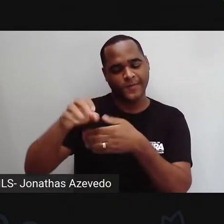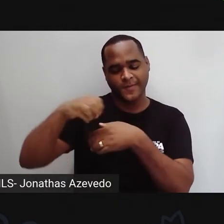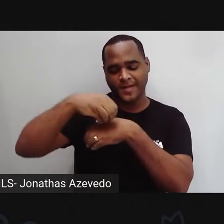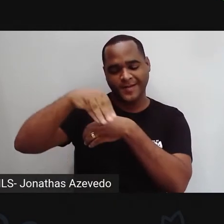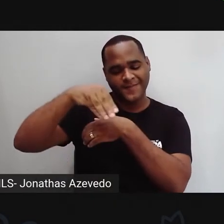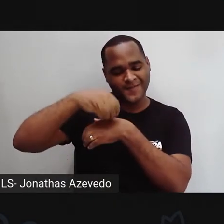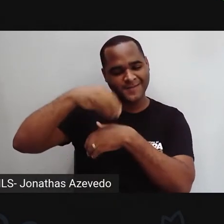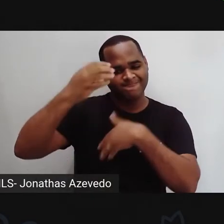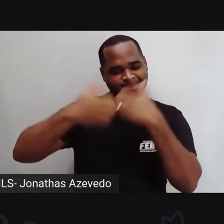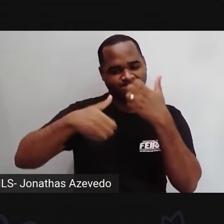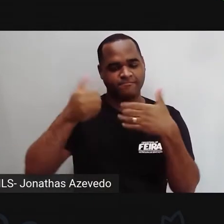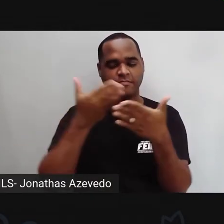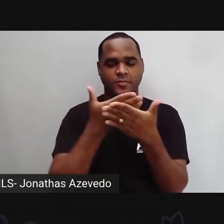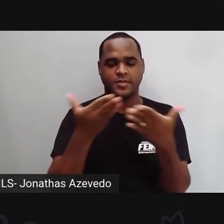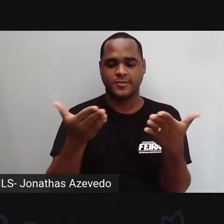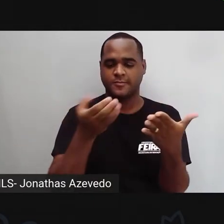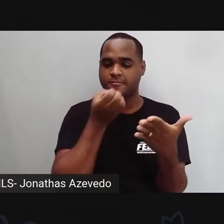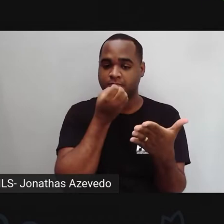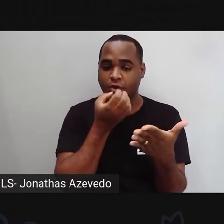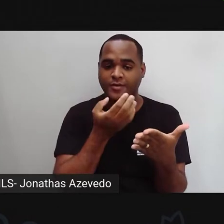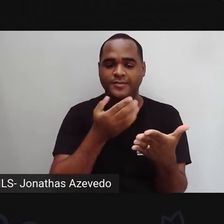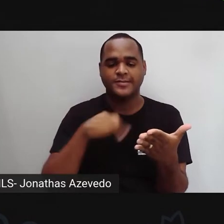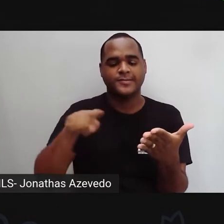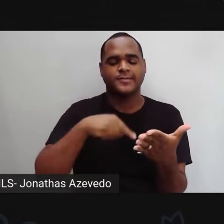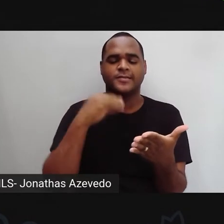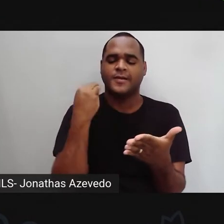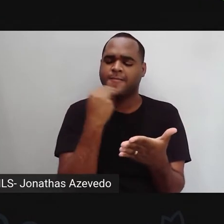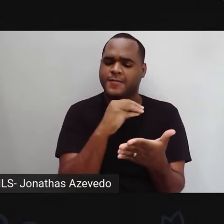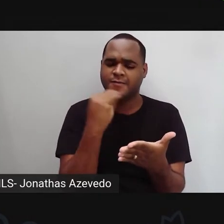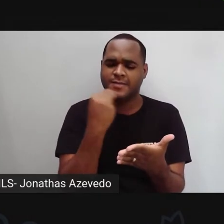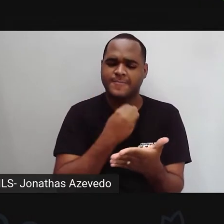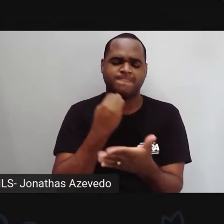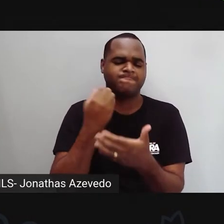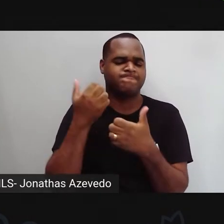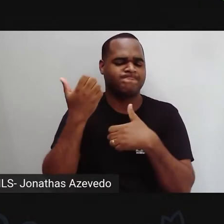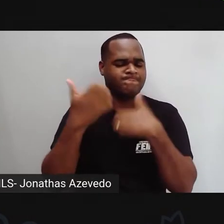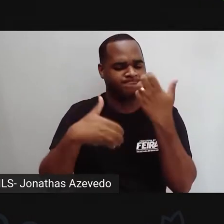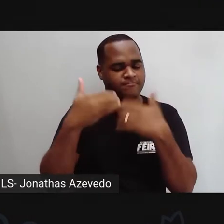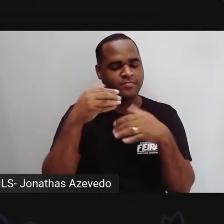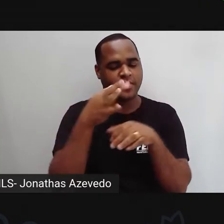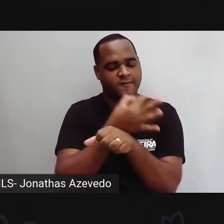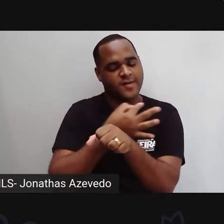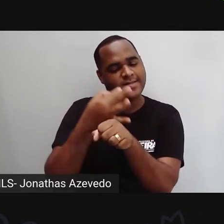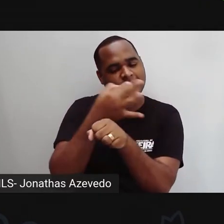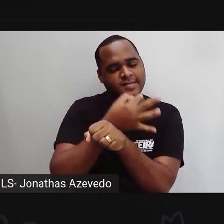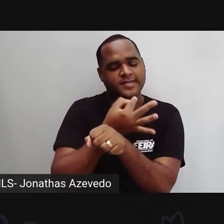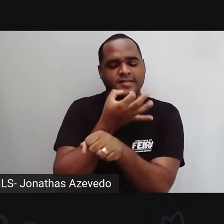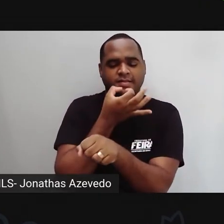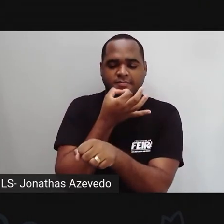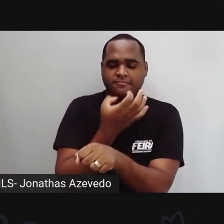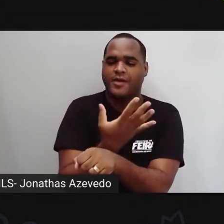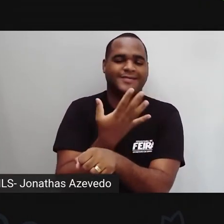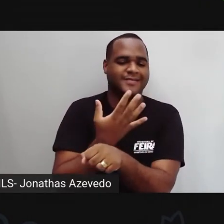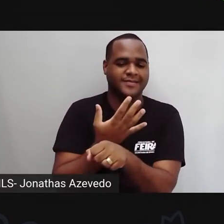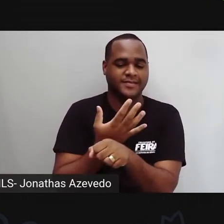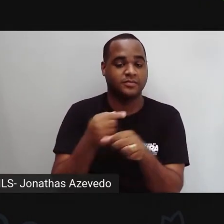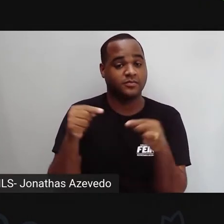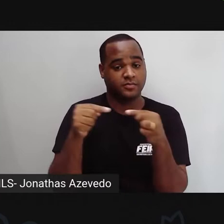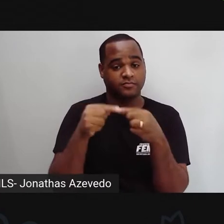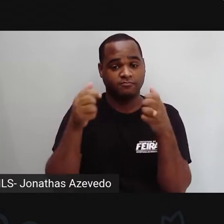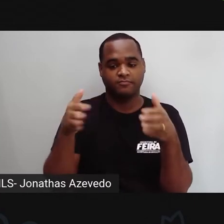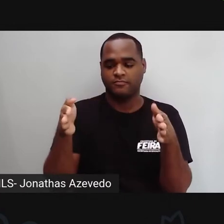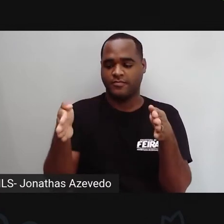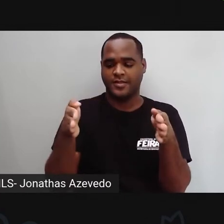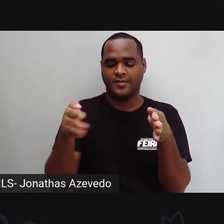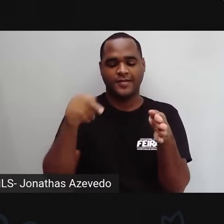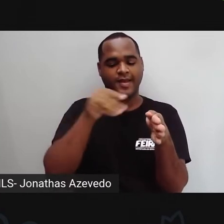vocês curtam as férias, aproveitem as férias da melhor forma possível e que possa ter nesse período